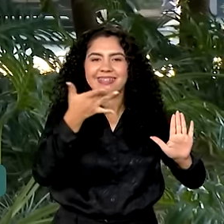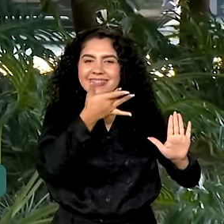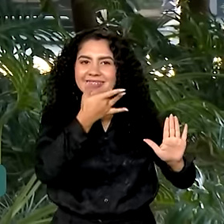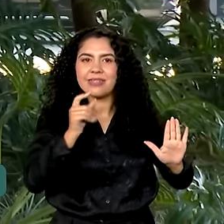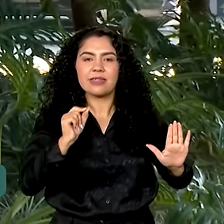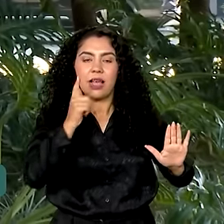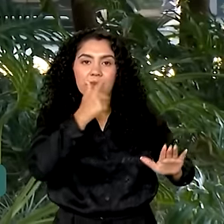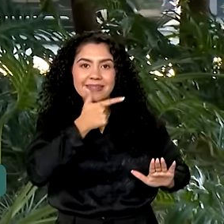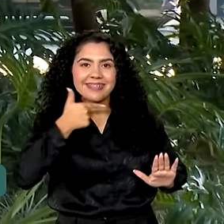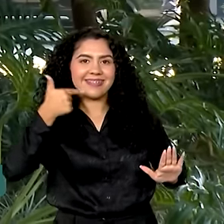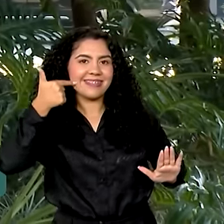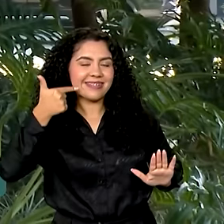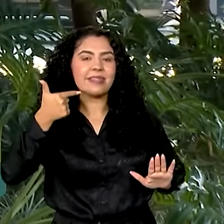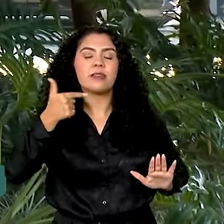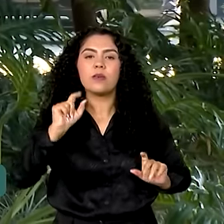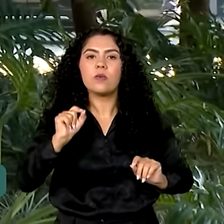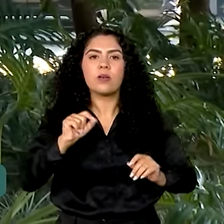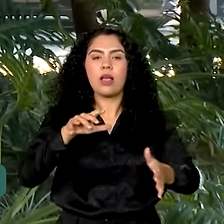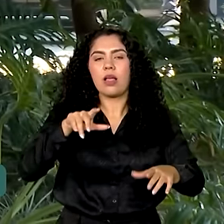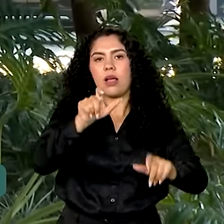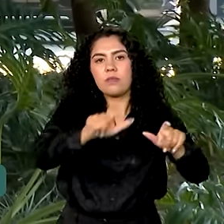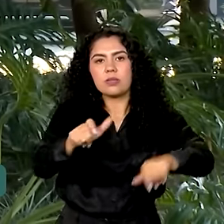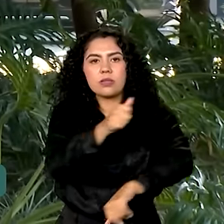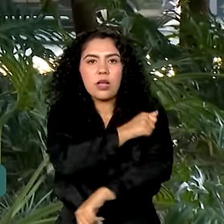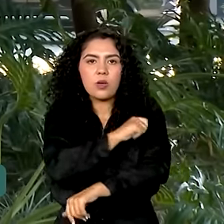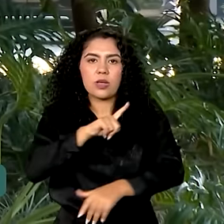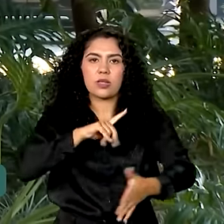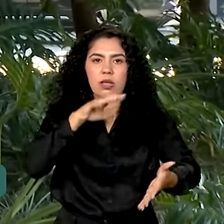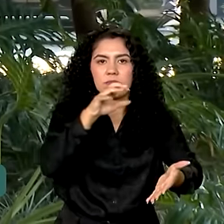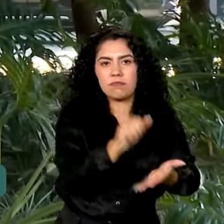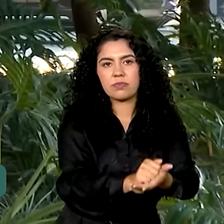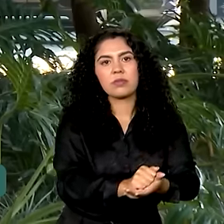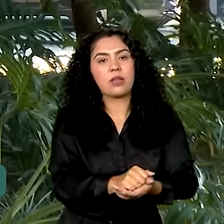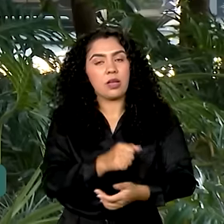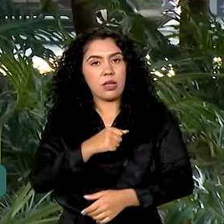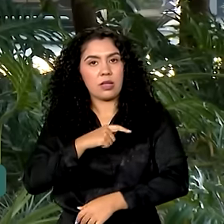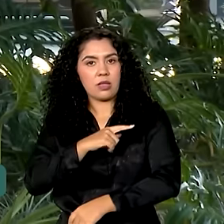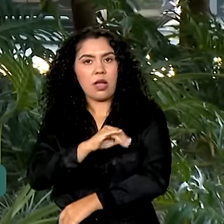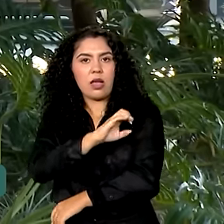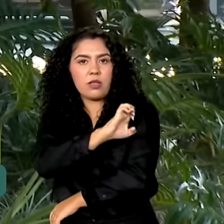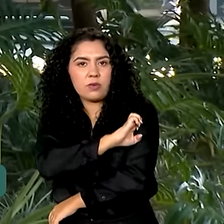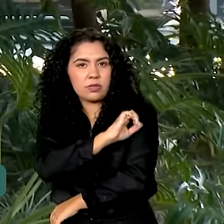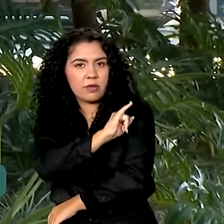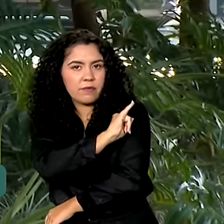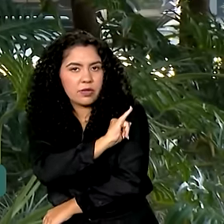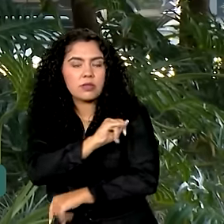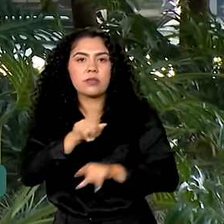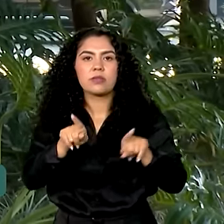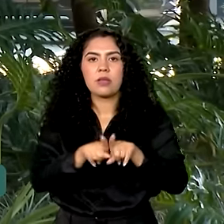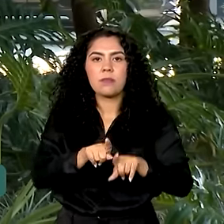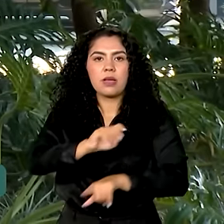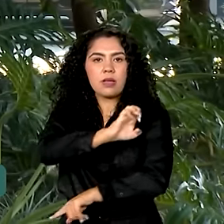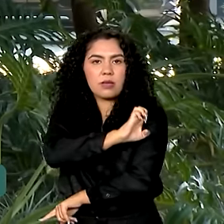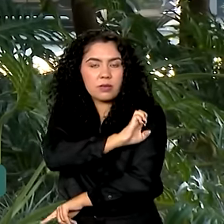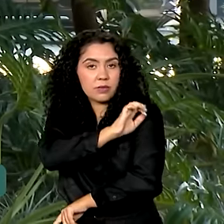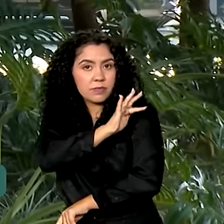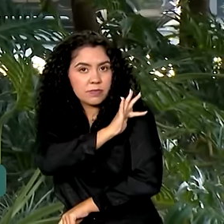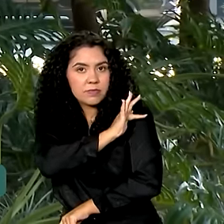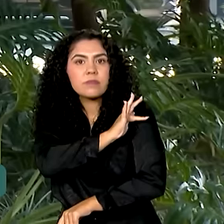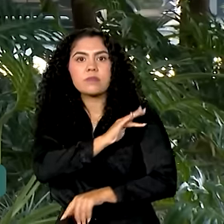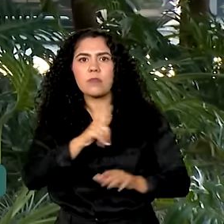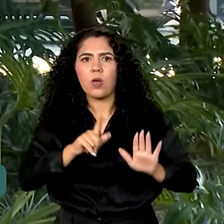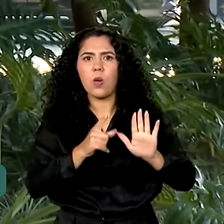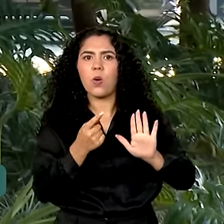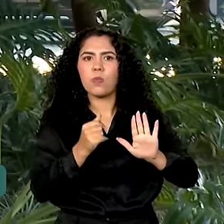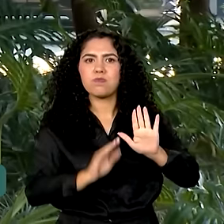alunos matriculados no ensino na educação infantil e fundamental. E o investimento nesse programa saltou